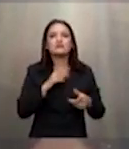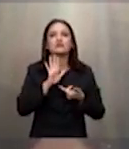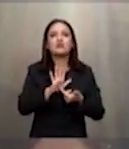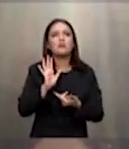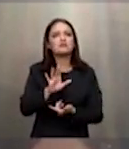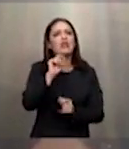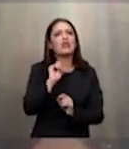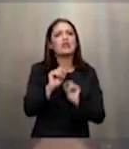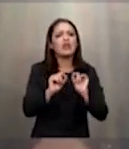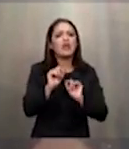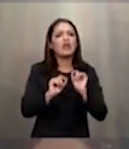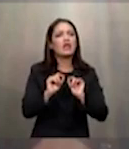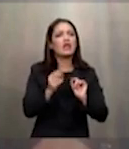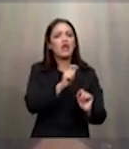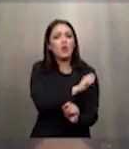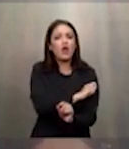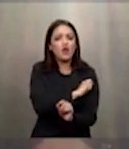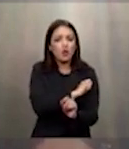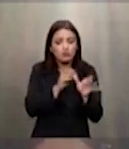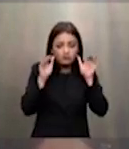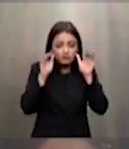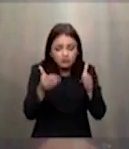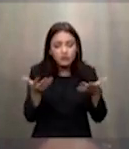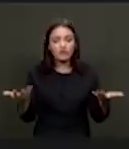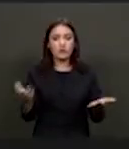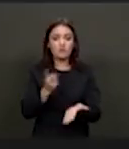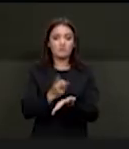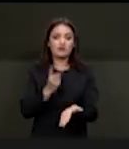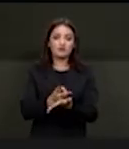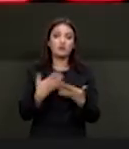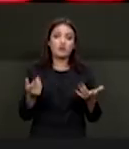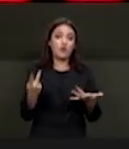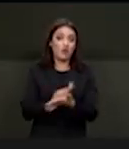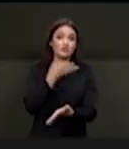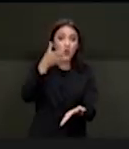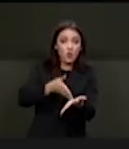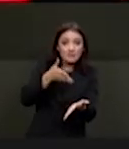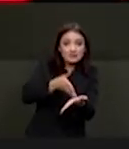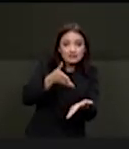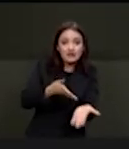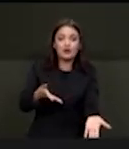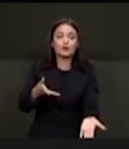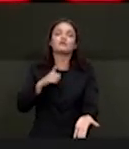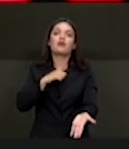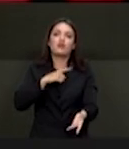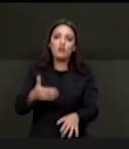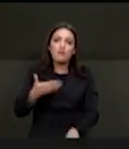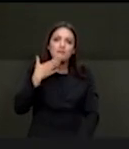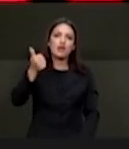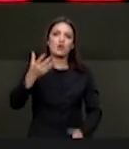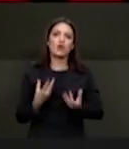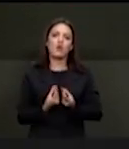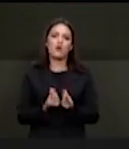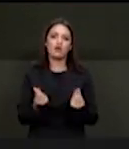de fato o conjunto dos estudantes do público e colocar obstáculos para o melhor equacionamento da